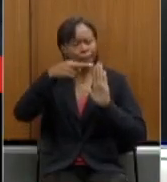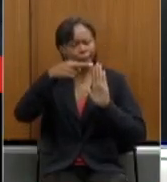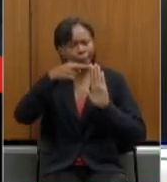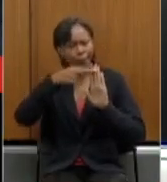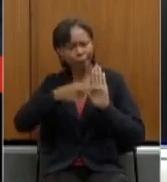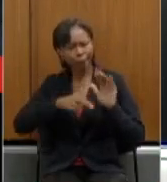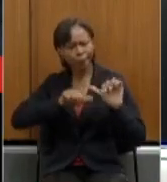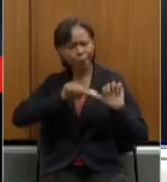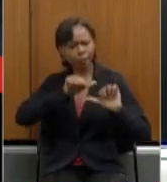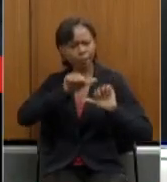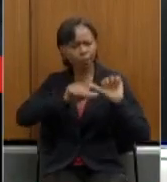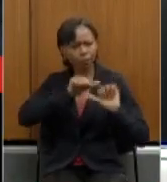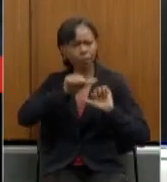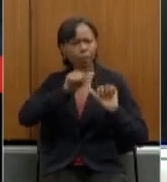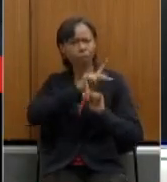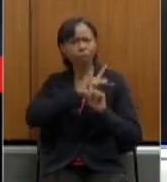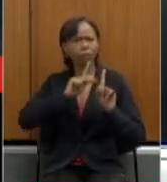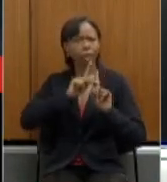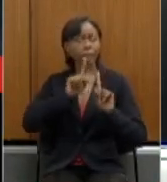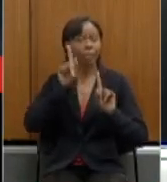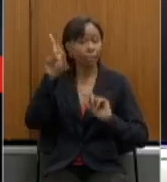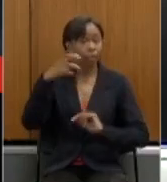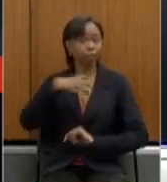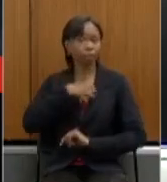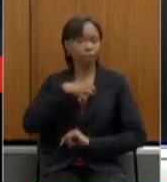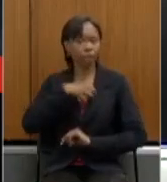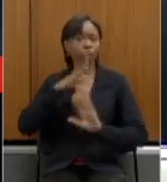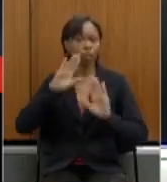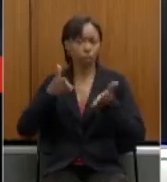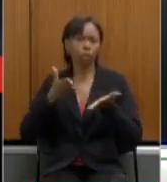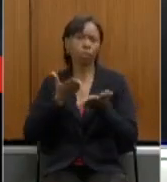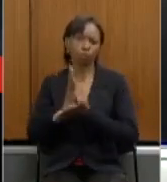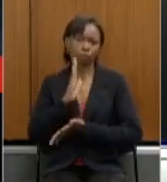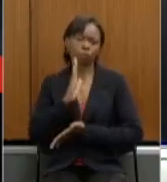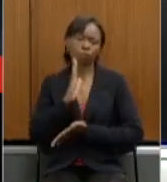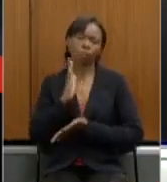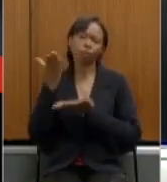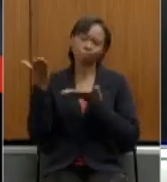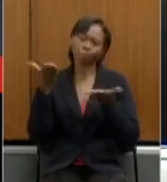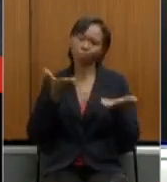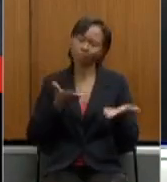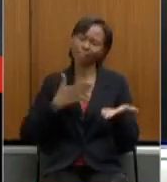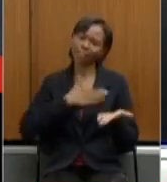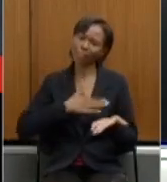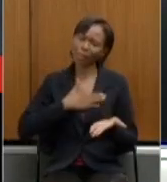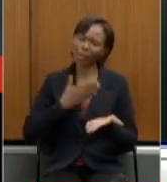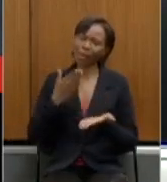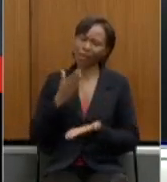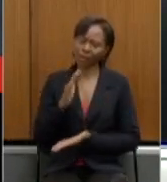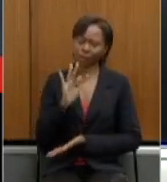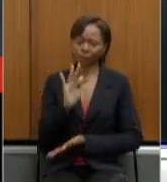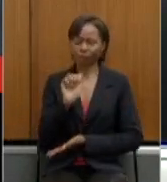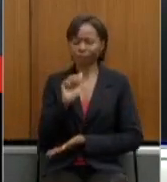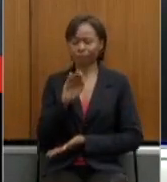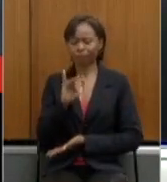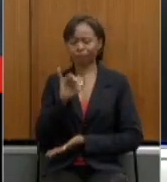Previdência que foi aprovada no seu estado na Bahia com a palavra com muita alegria para nós a deputada Fabíola Mansur.